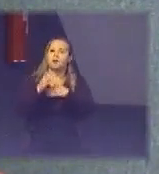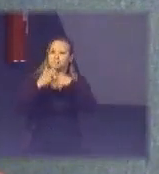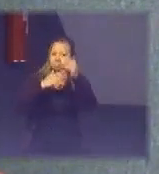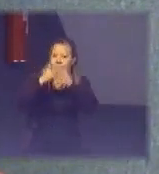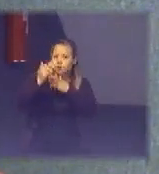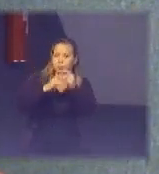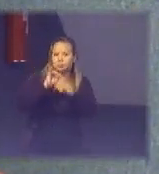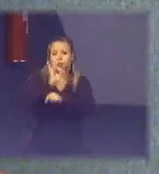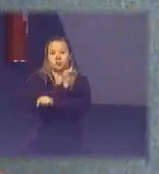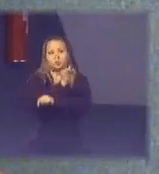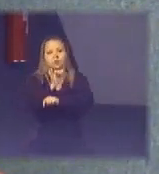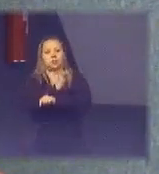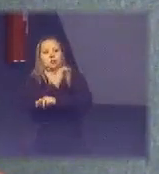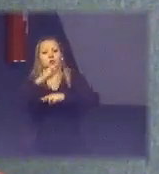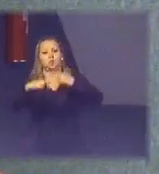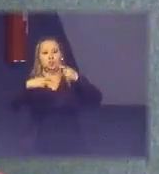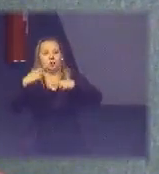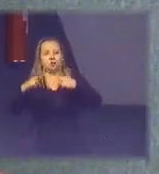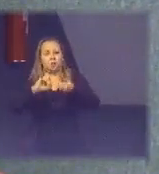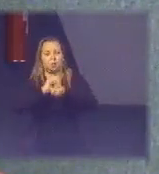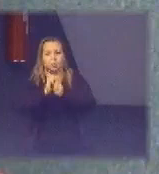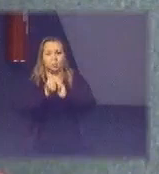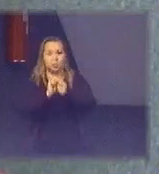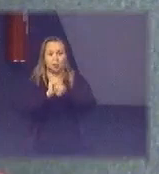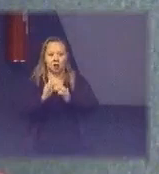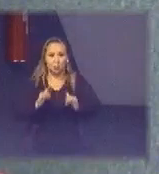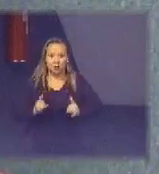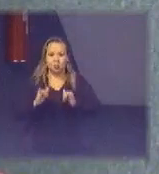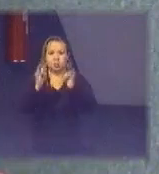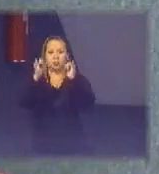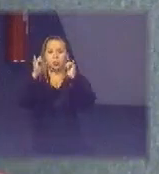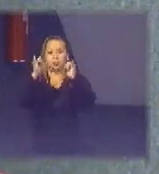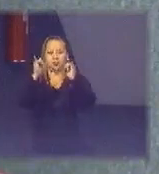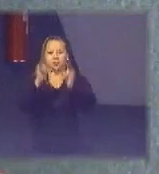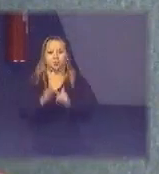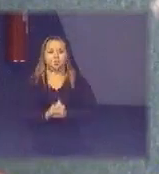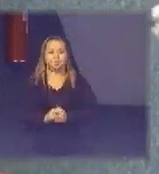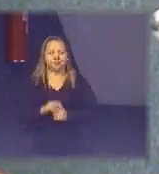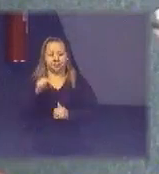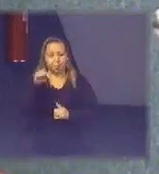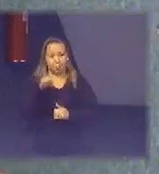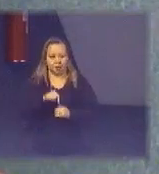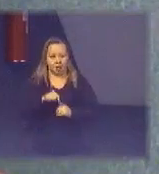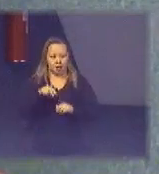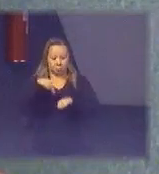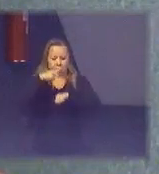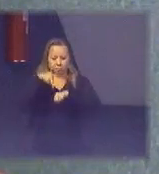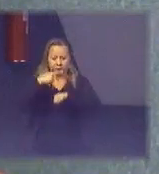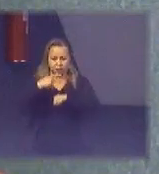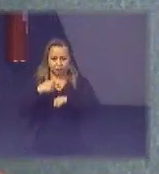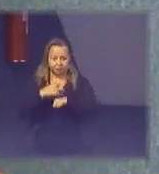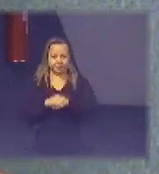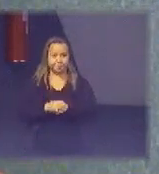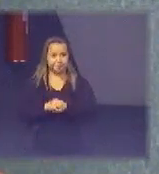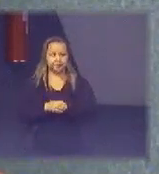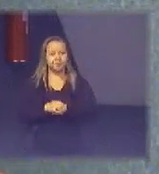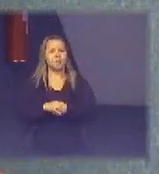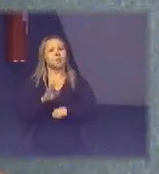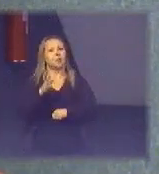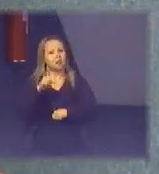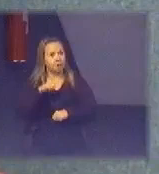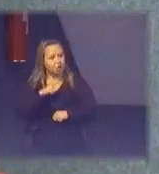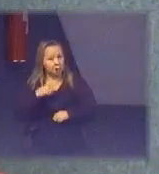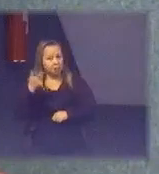logística reversa de eletroeletrônicos dentro do país como a Lúcia disse existem outras gestoras